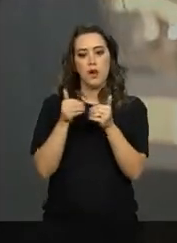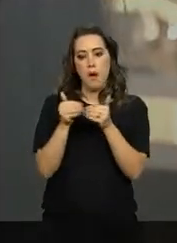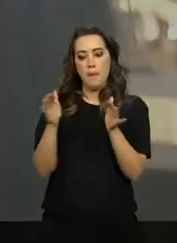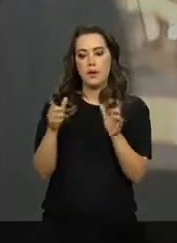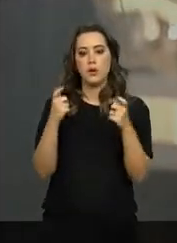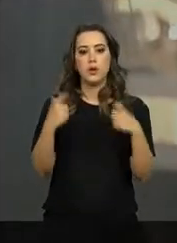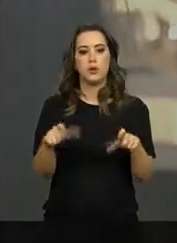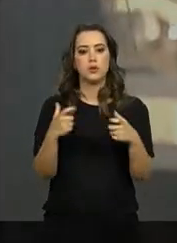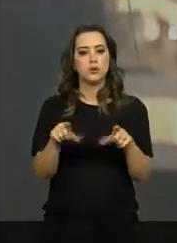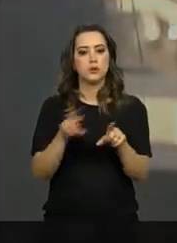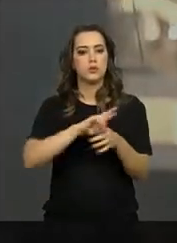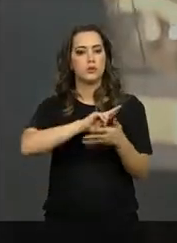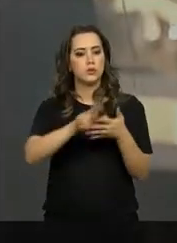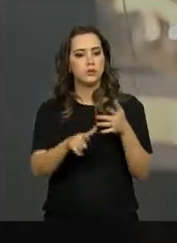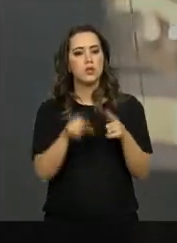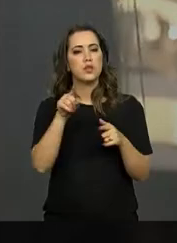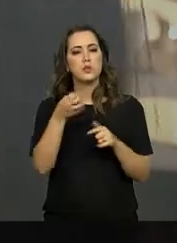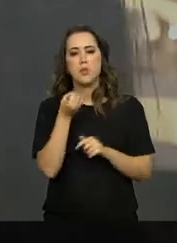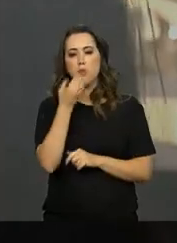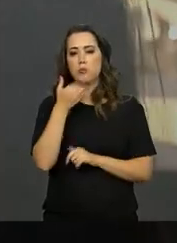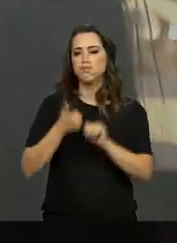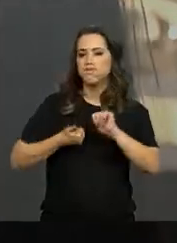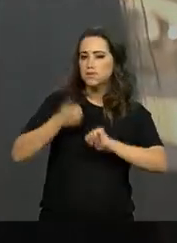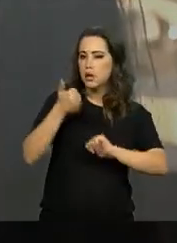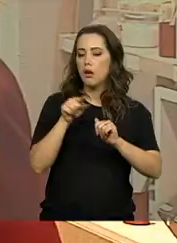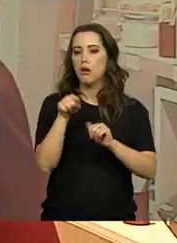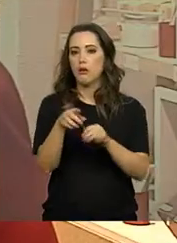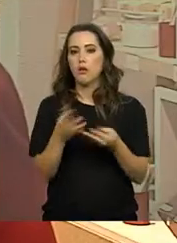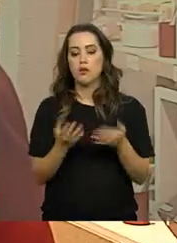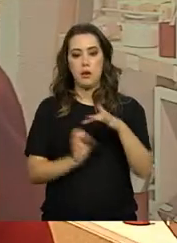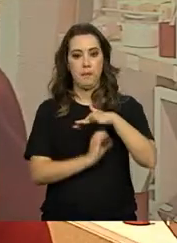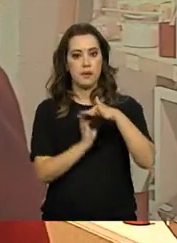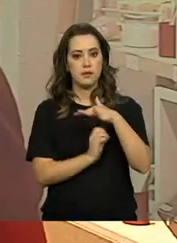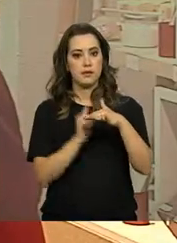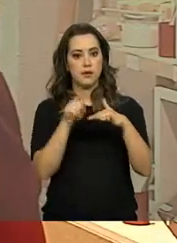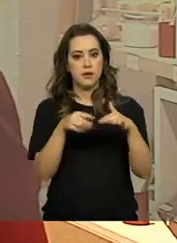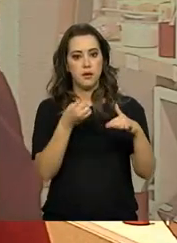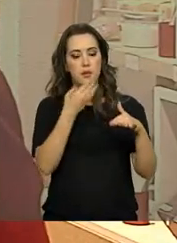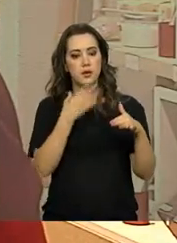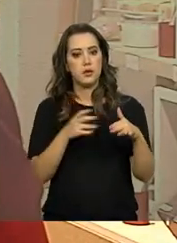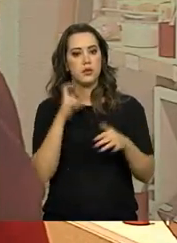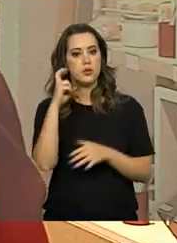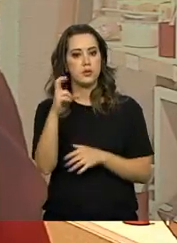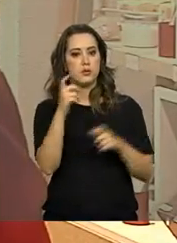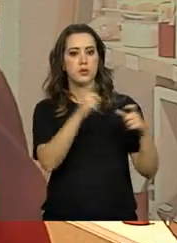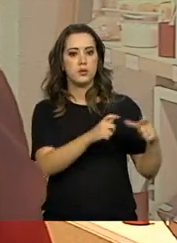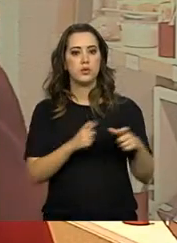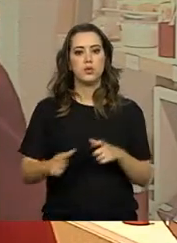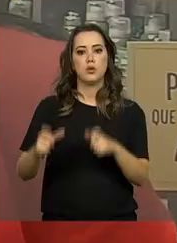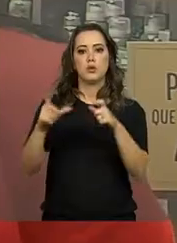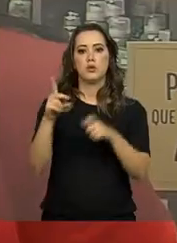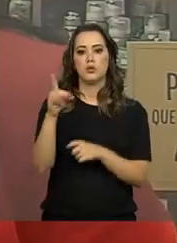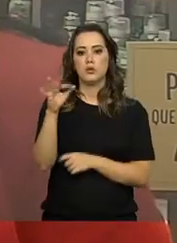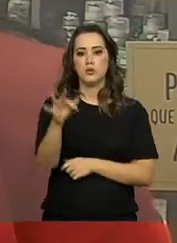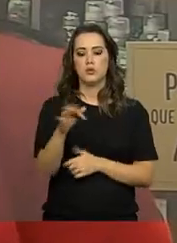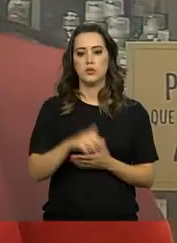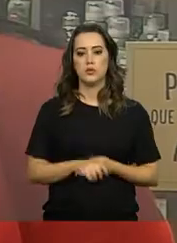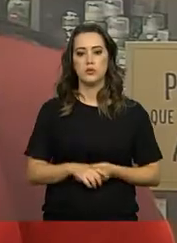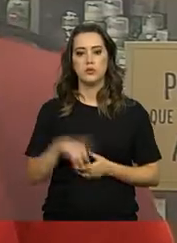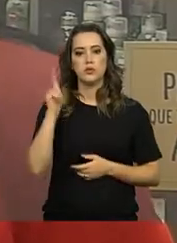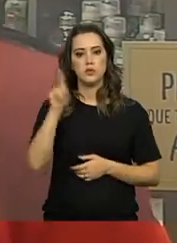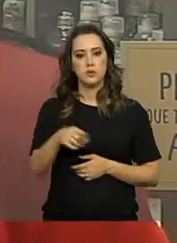franquia pelas diversas vantagens que o modelo de negócio traz. Hoje, tem cinco lojas pelo Distrito Federal. Tem sido